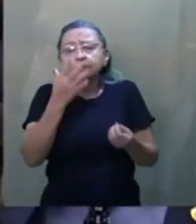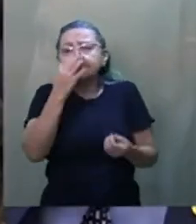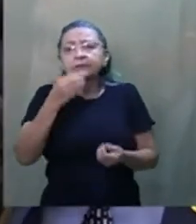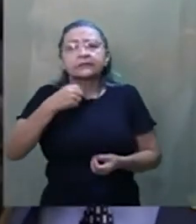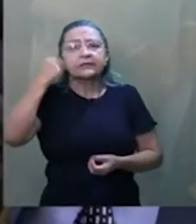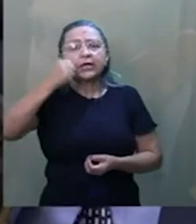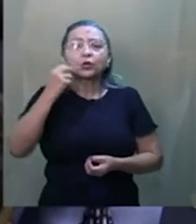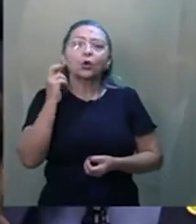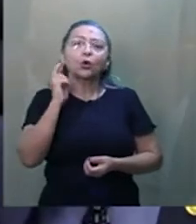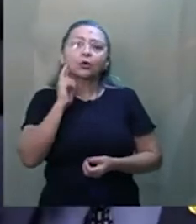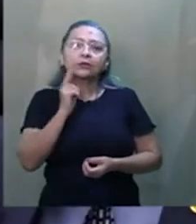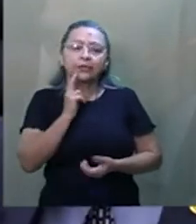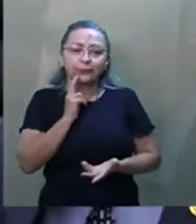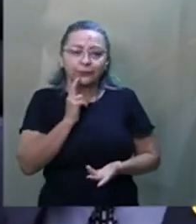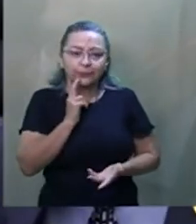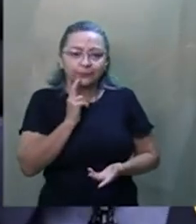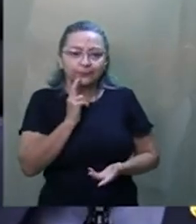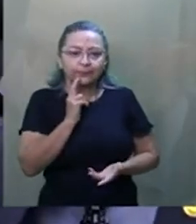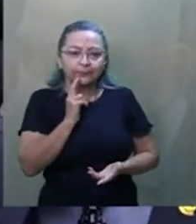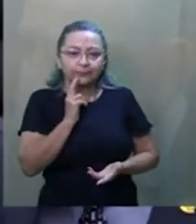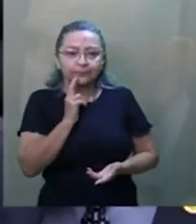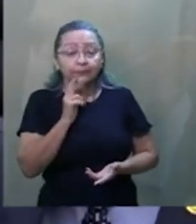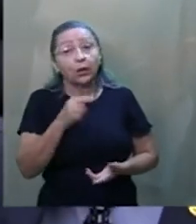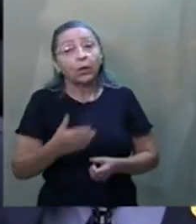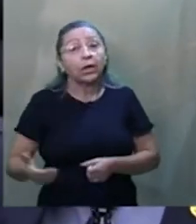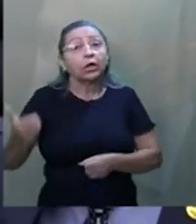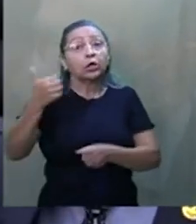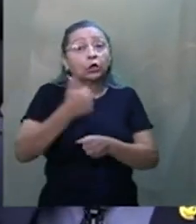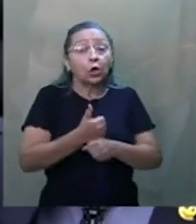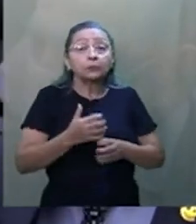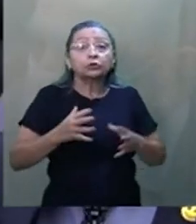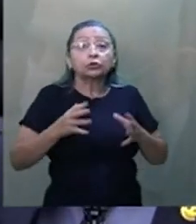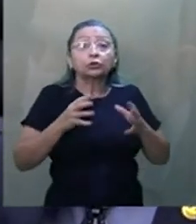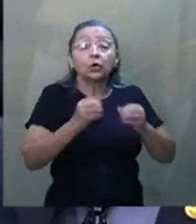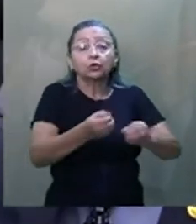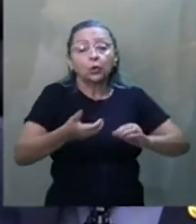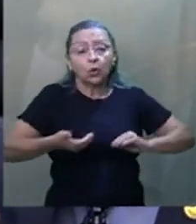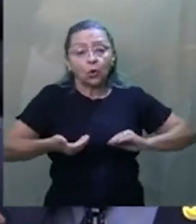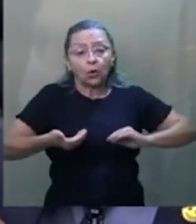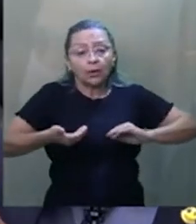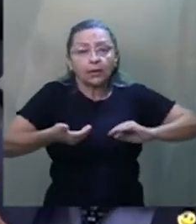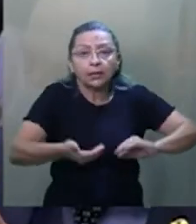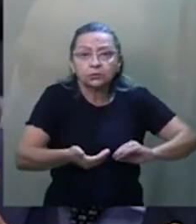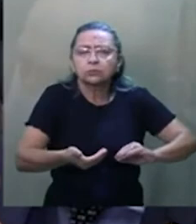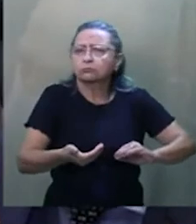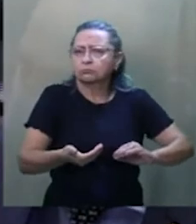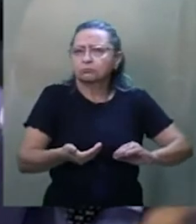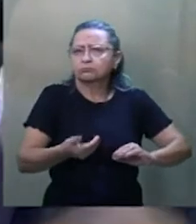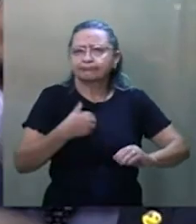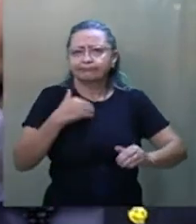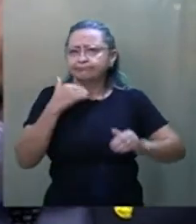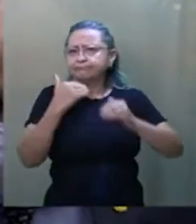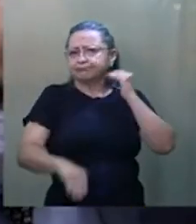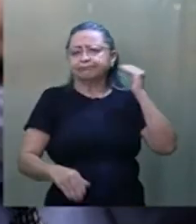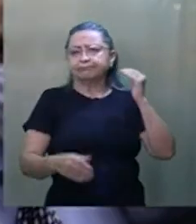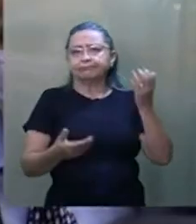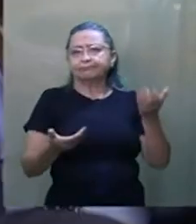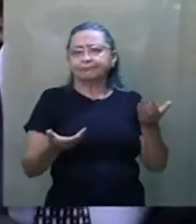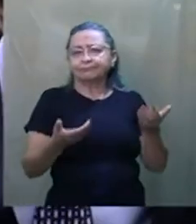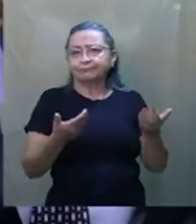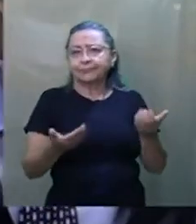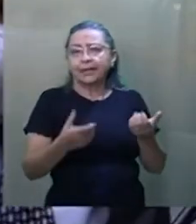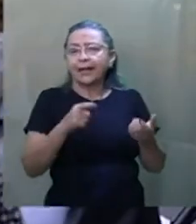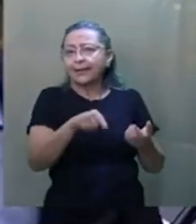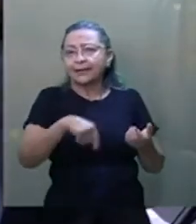senador Rodrigo Pacheco, não em nome de toda a Casa, em nome de todo o Congresso Nacional, por haver discordâncias fundamentais em